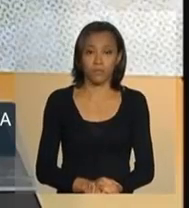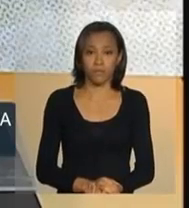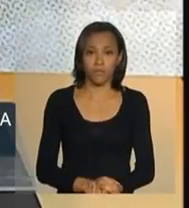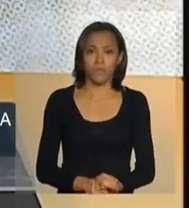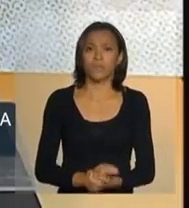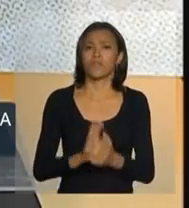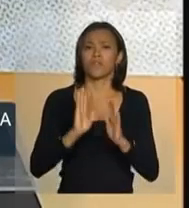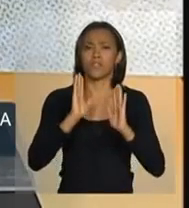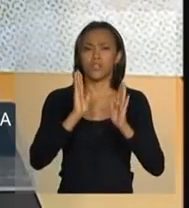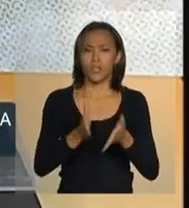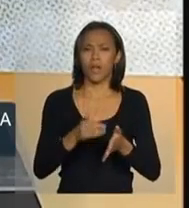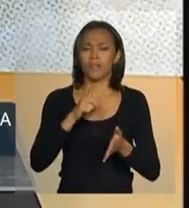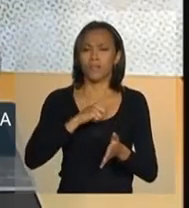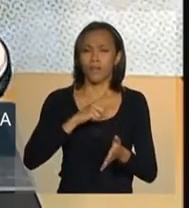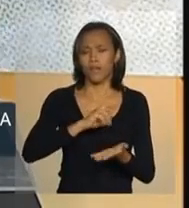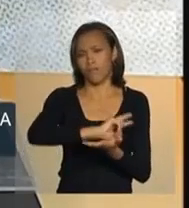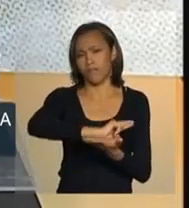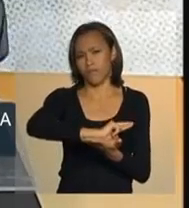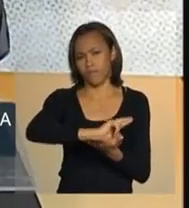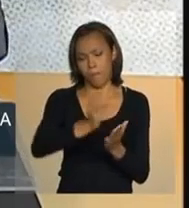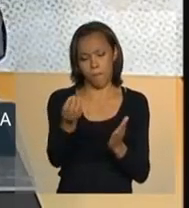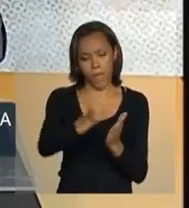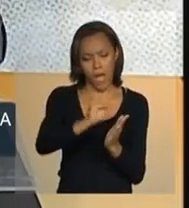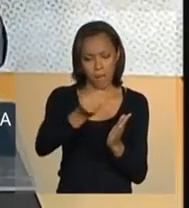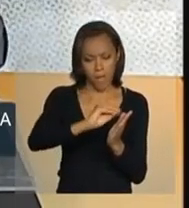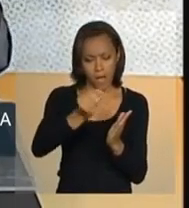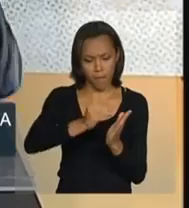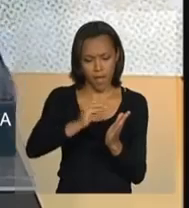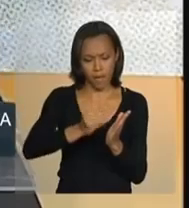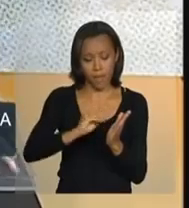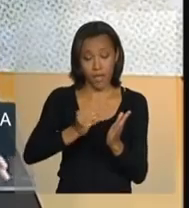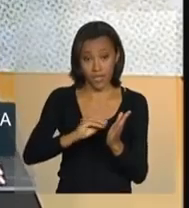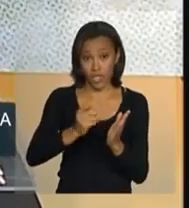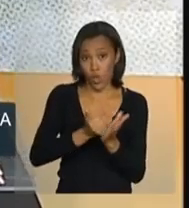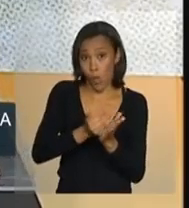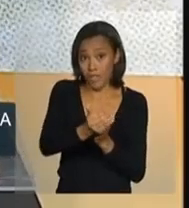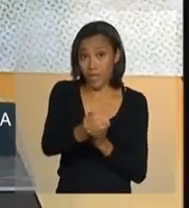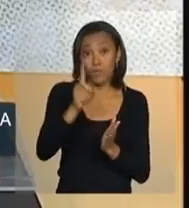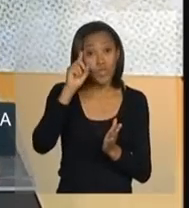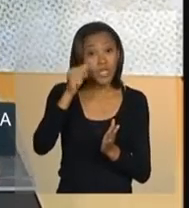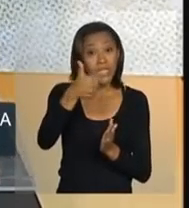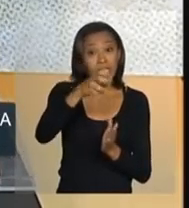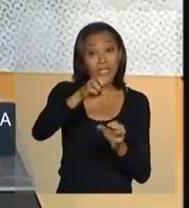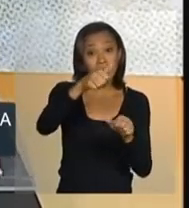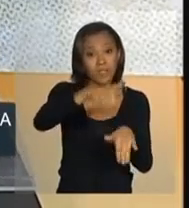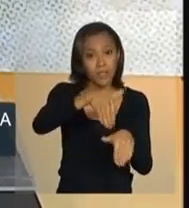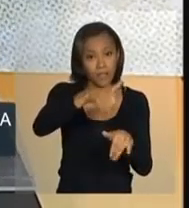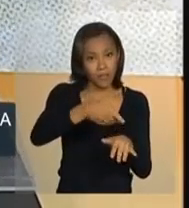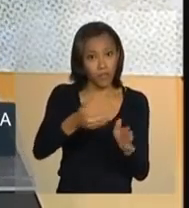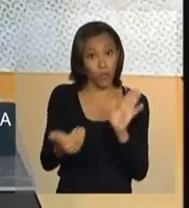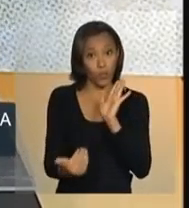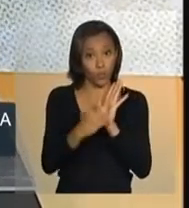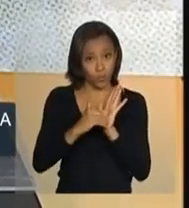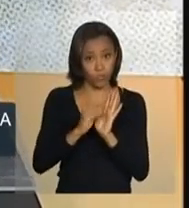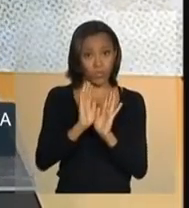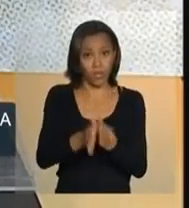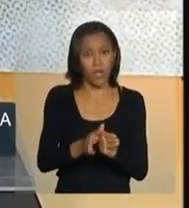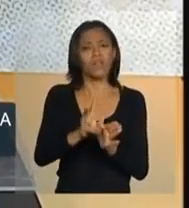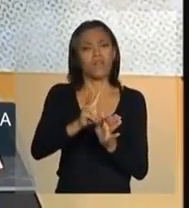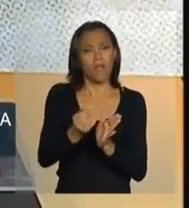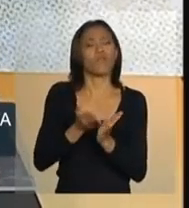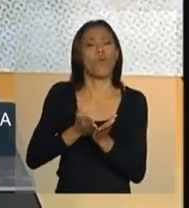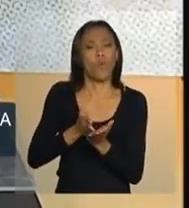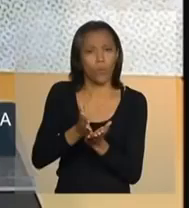estão previstas várias campanhas que começaram no dia 15 de setembro último, e que vão se